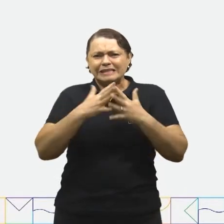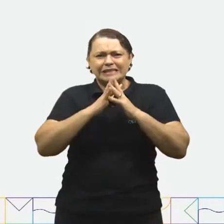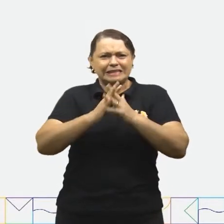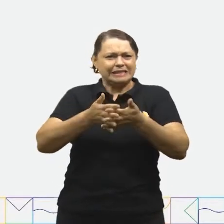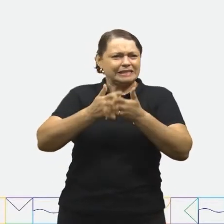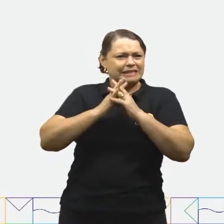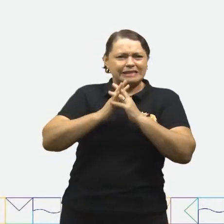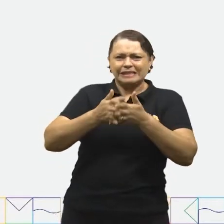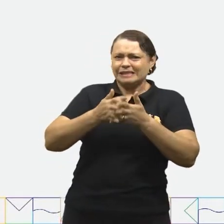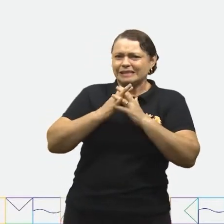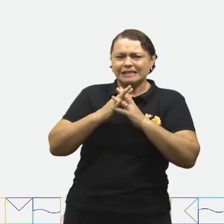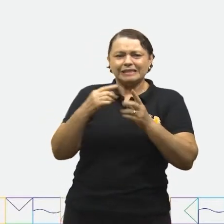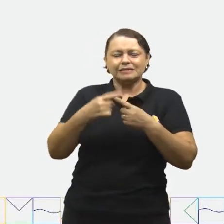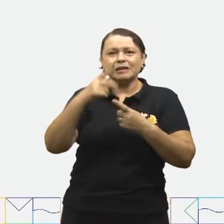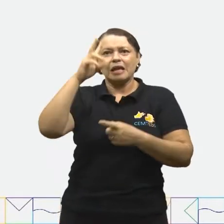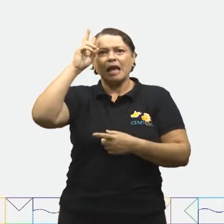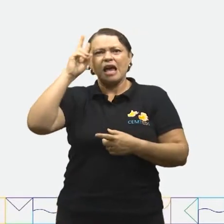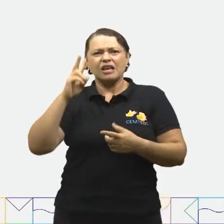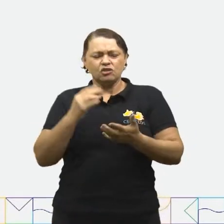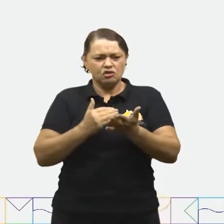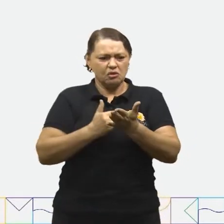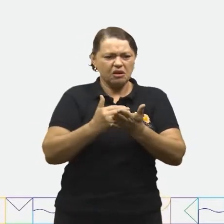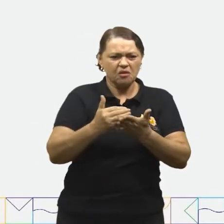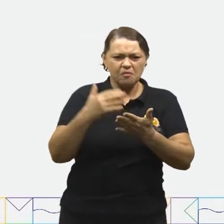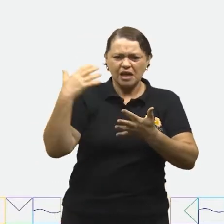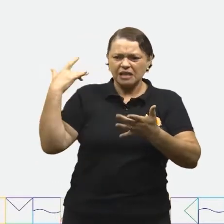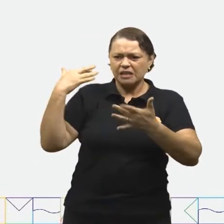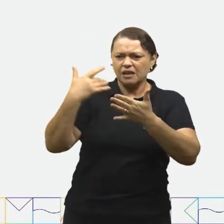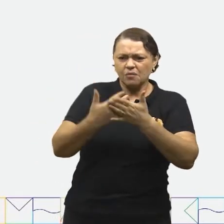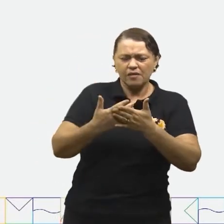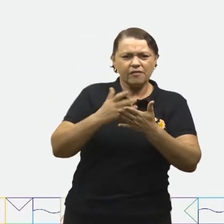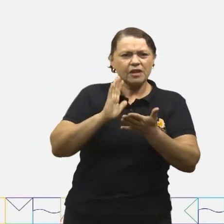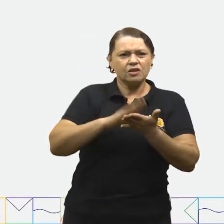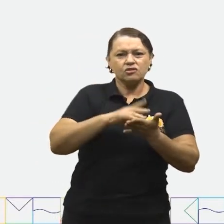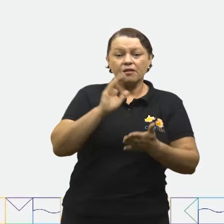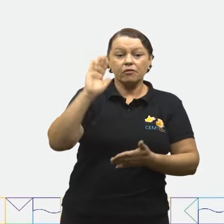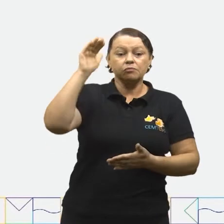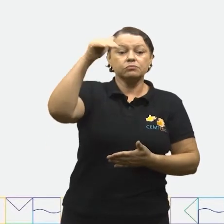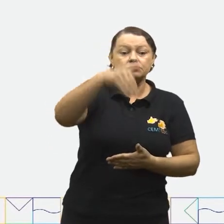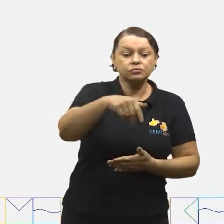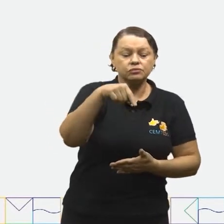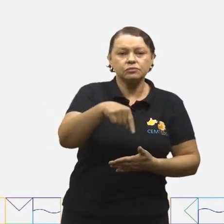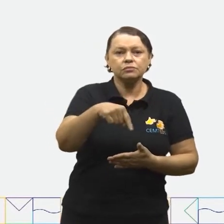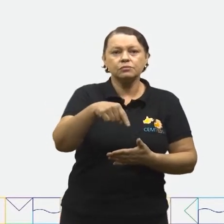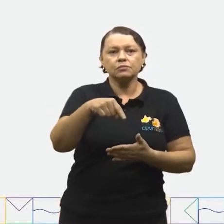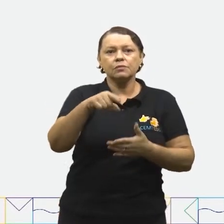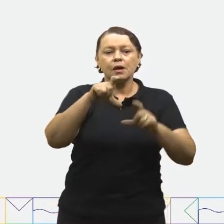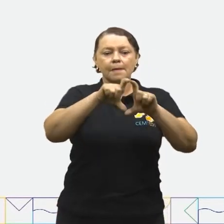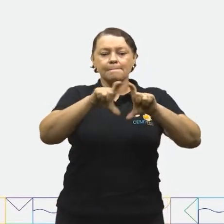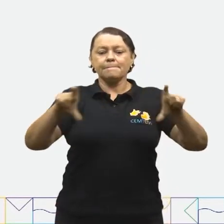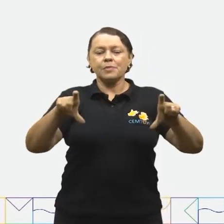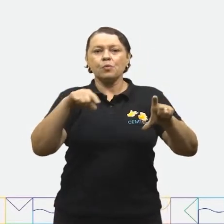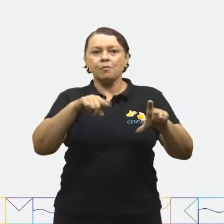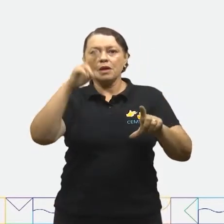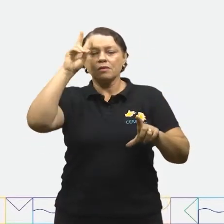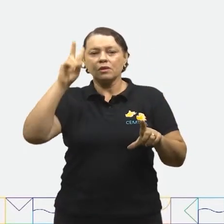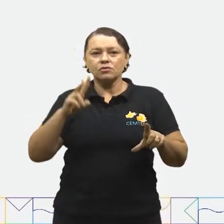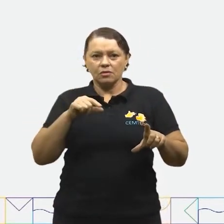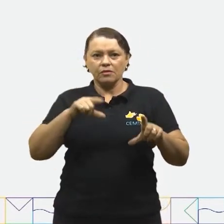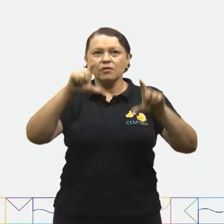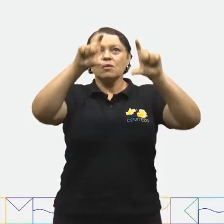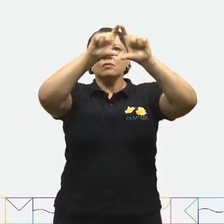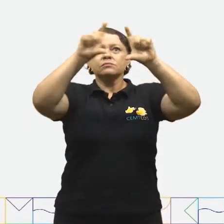nada. A história mal começa com era uma vez e já foi direto para o meio da história. Viu como esse